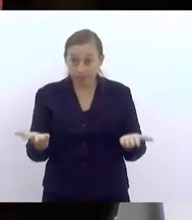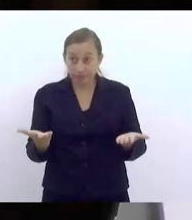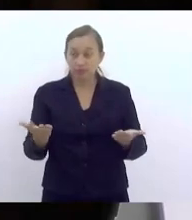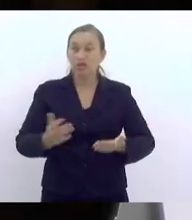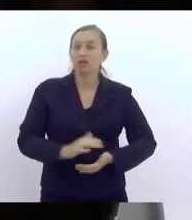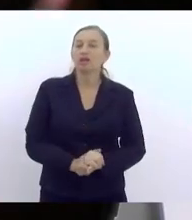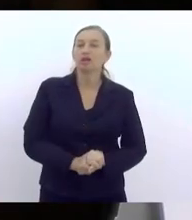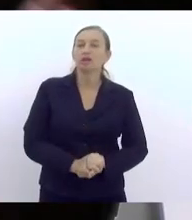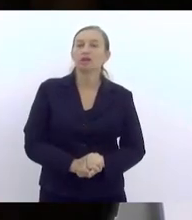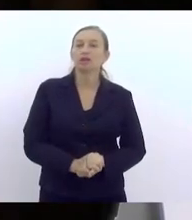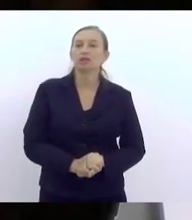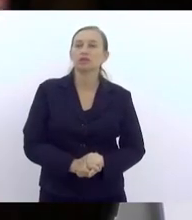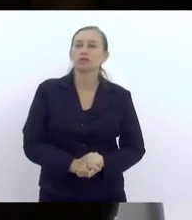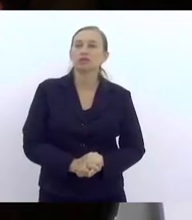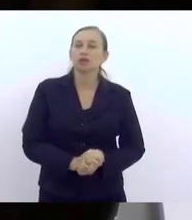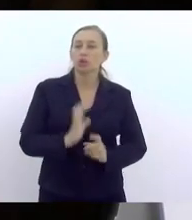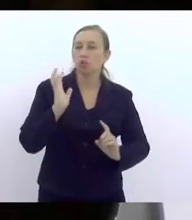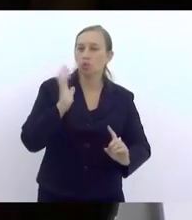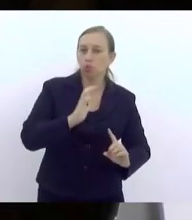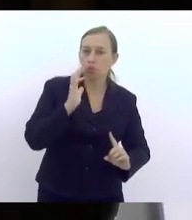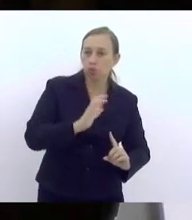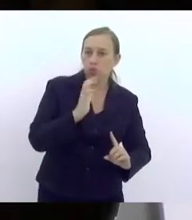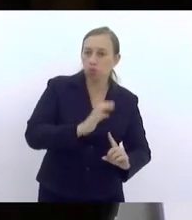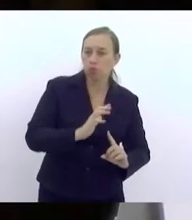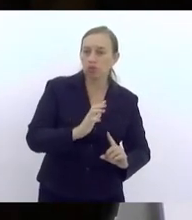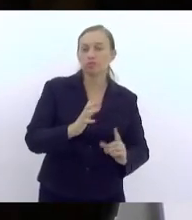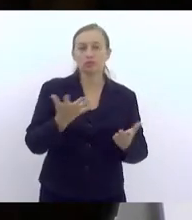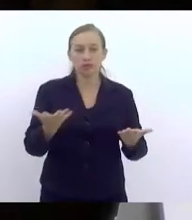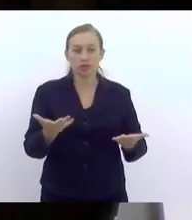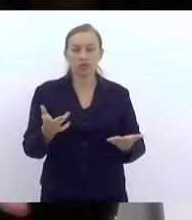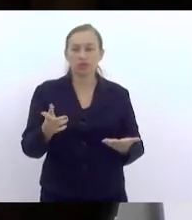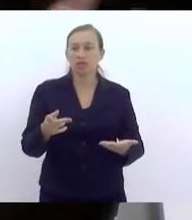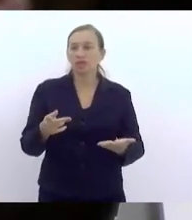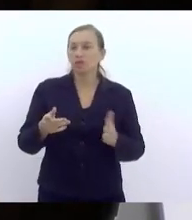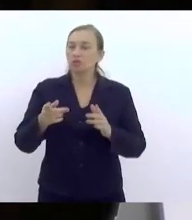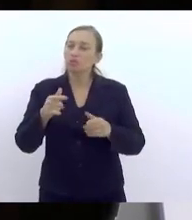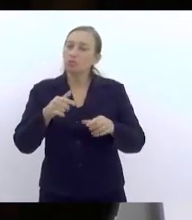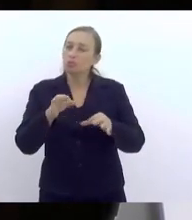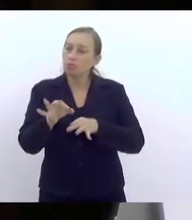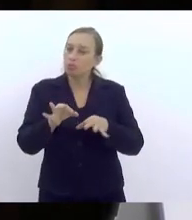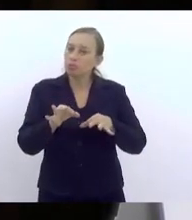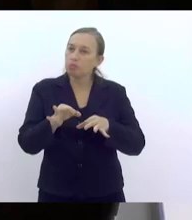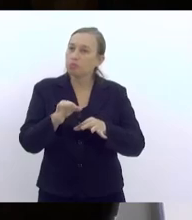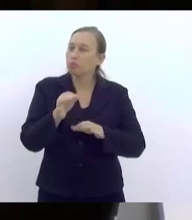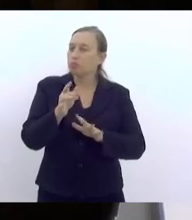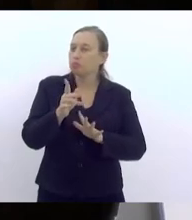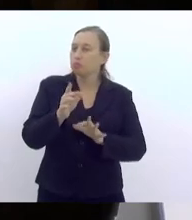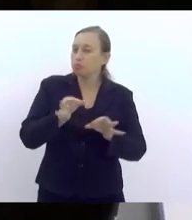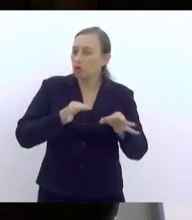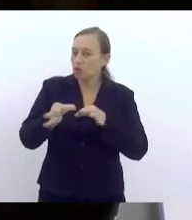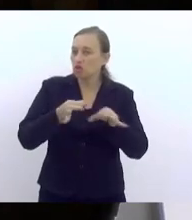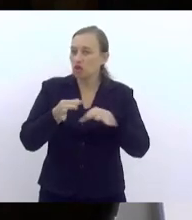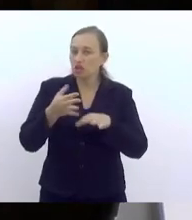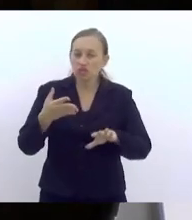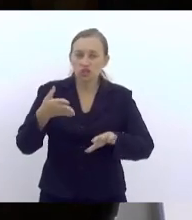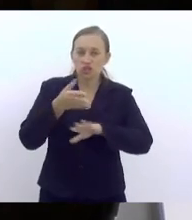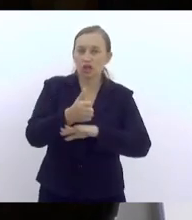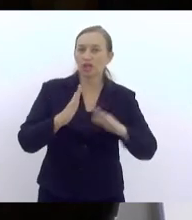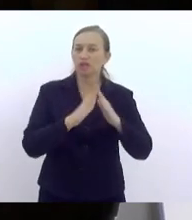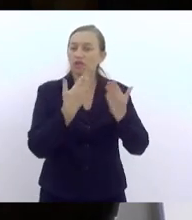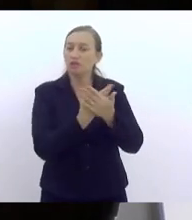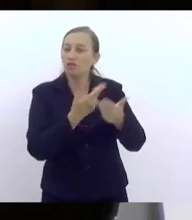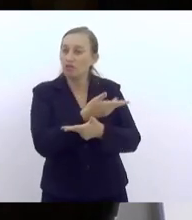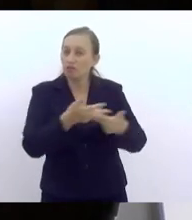Colocando aí entre tensões e contradições que existiram de projetos que chegaram à escola, muitos desses